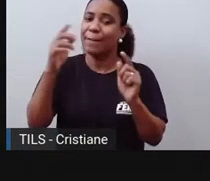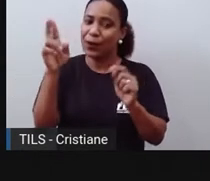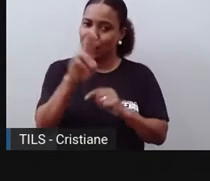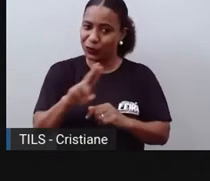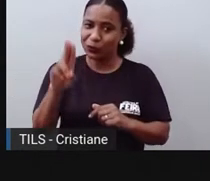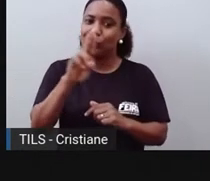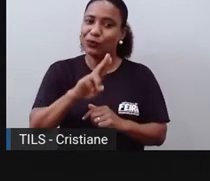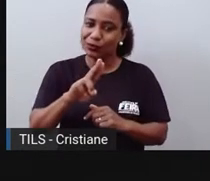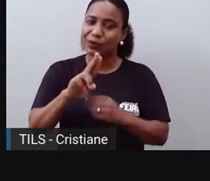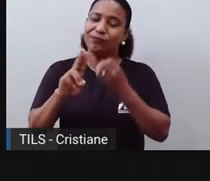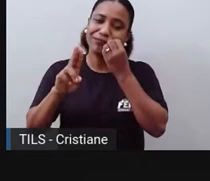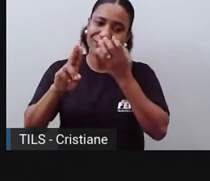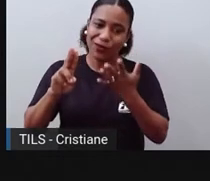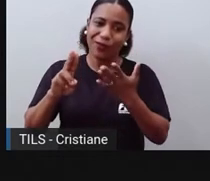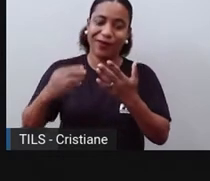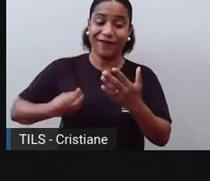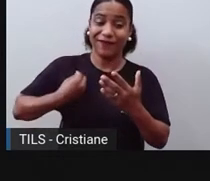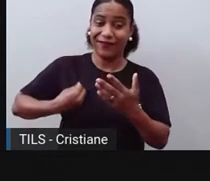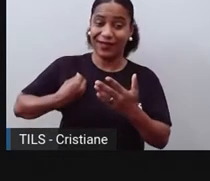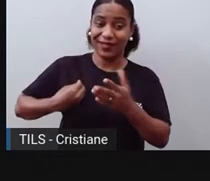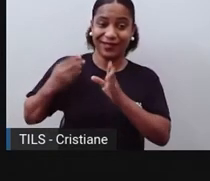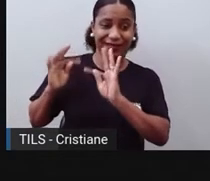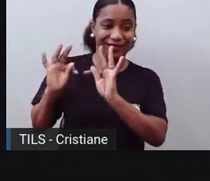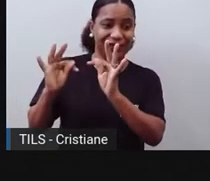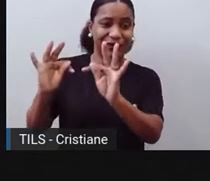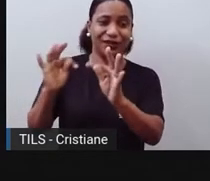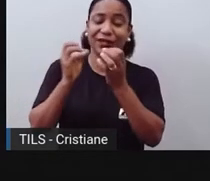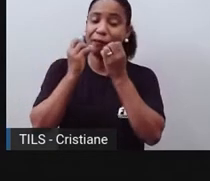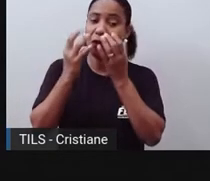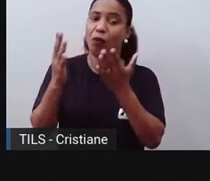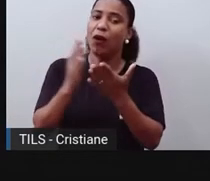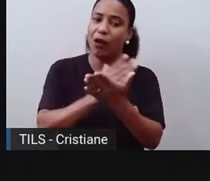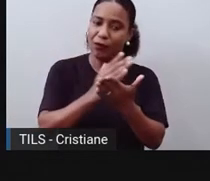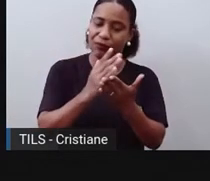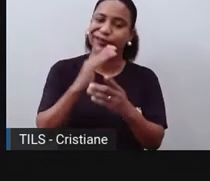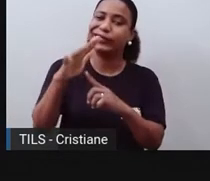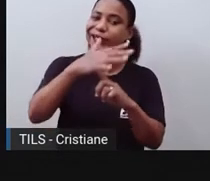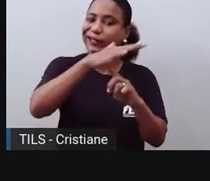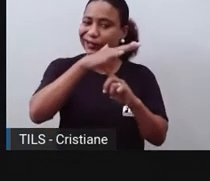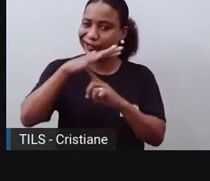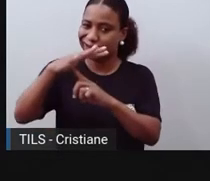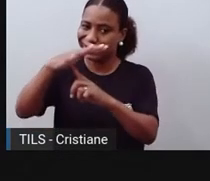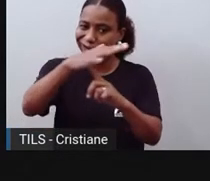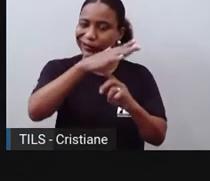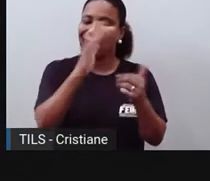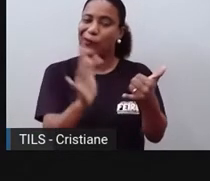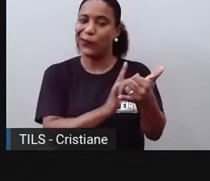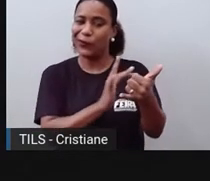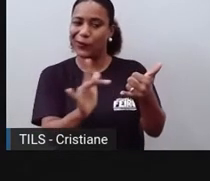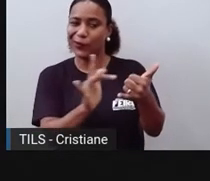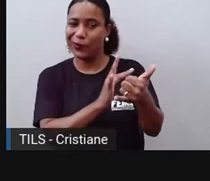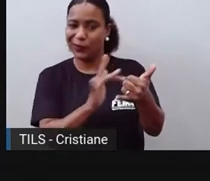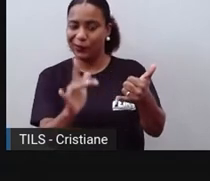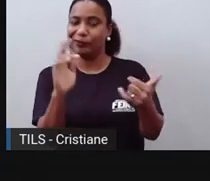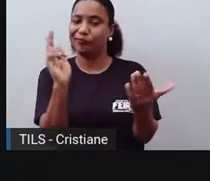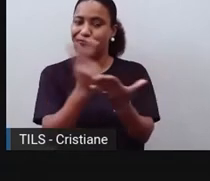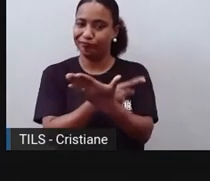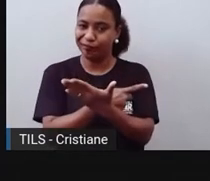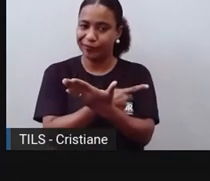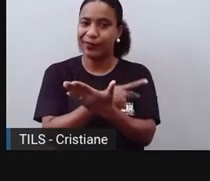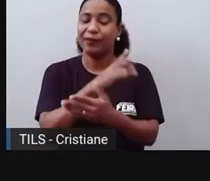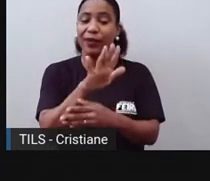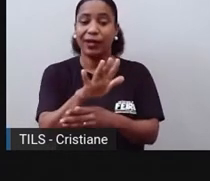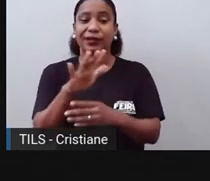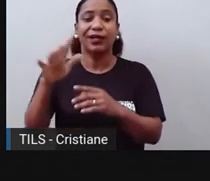forma, é um recurso bárbaro, que ajuda principalmente na agricultura, ajuda também na fiscalização, na segurança